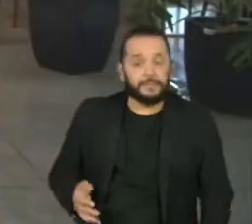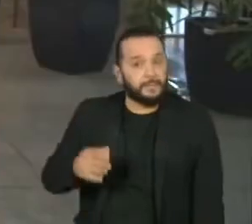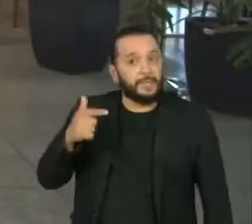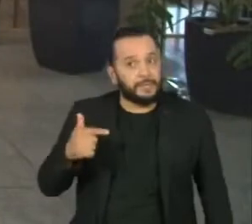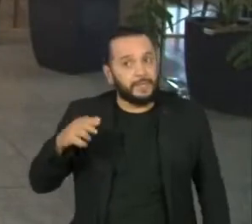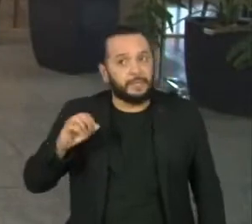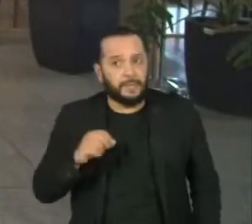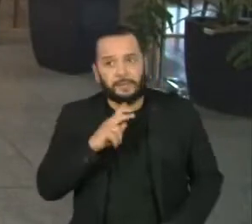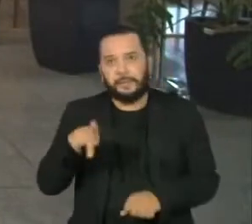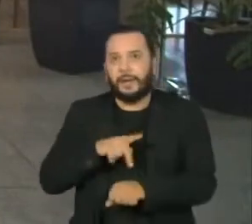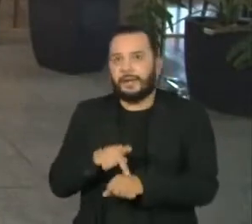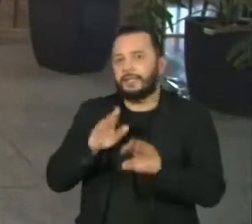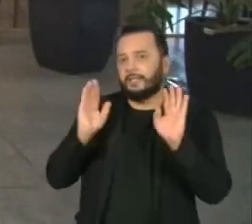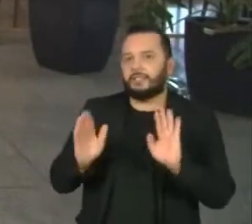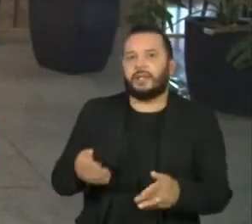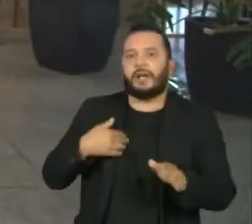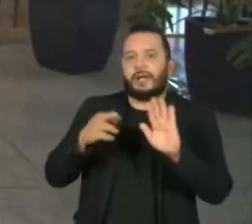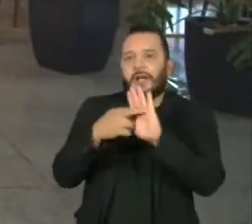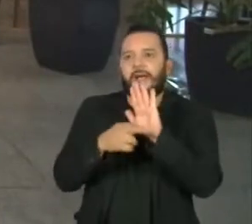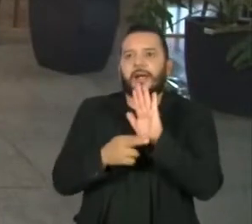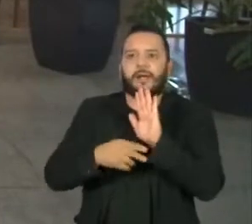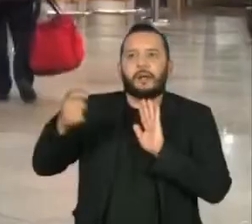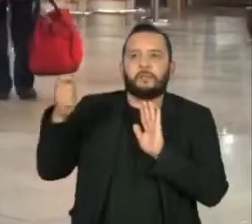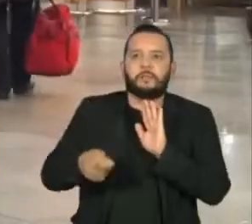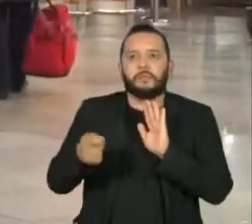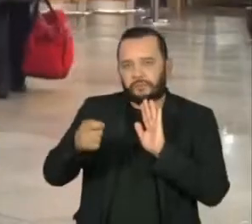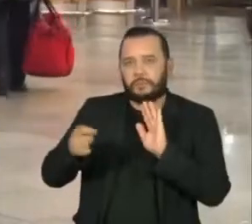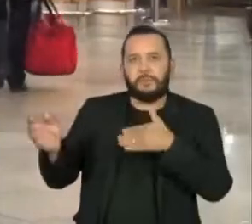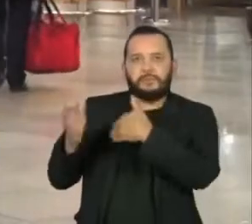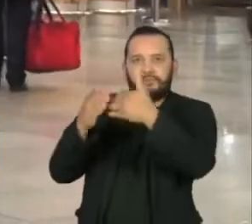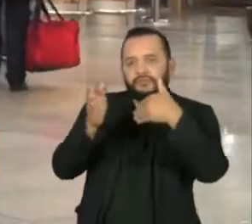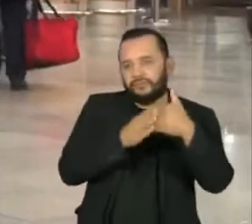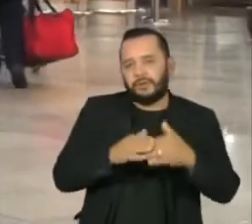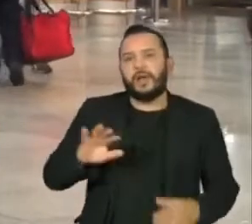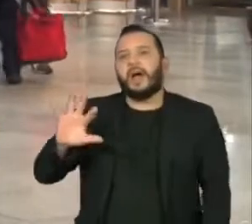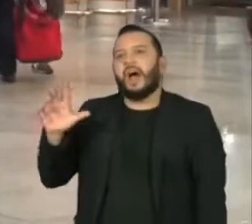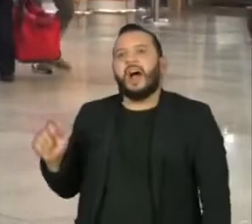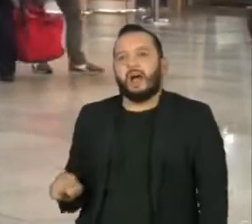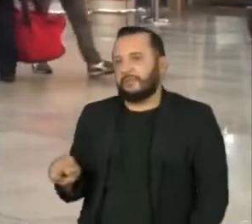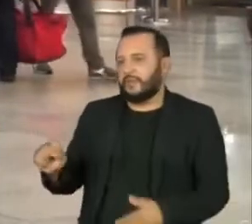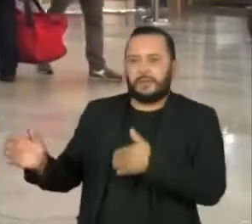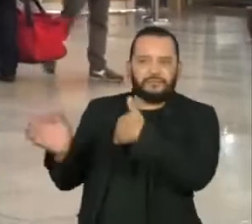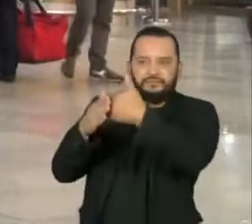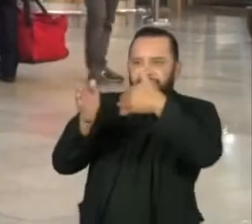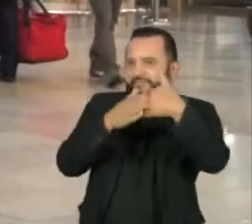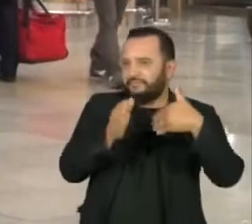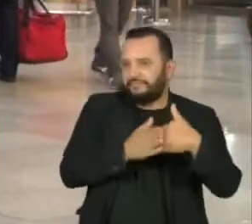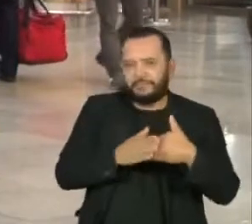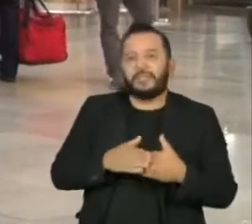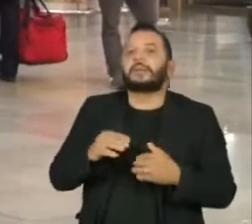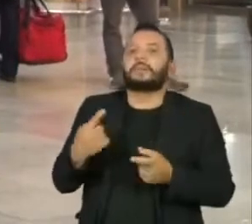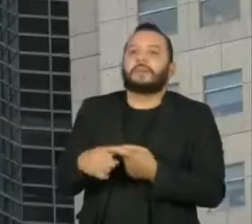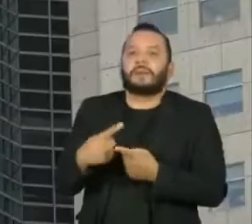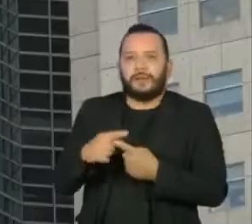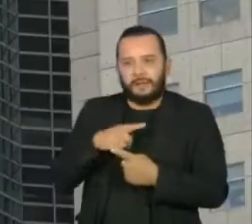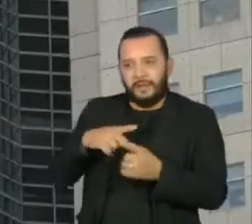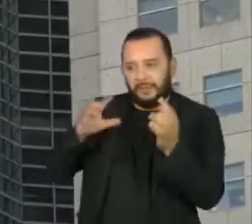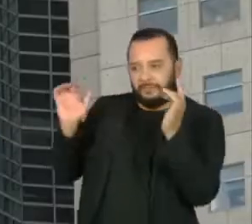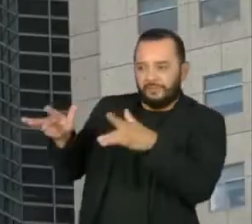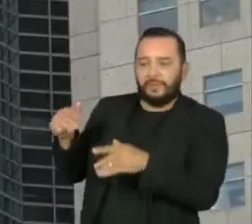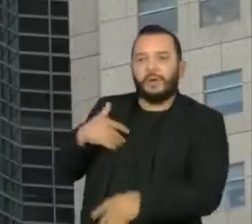países já adotaram restrições aos voos dos países do sul da África que identificaram a variante Ômicron.